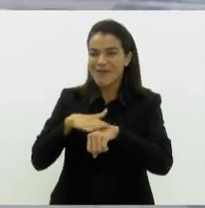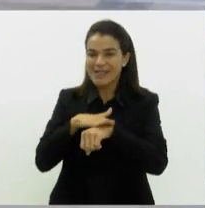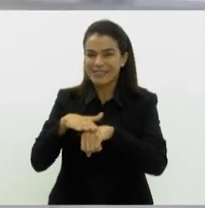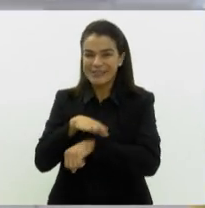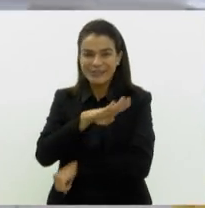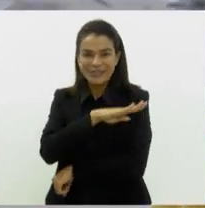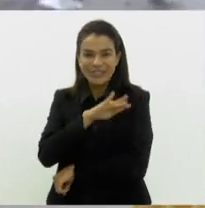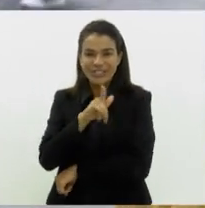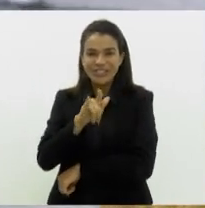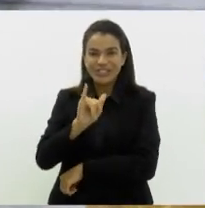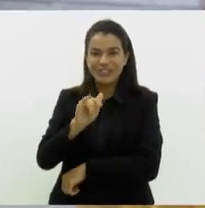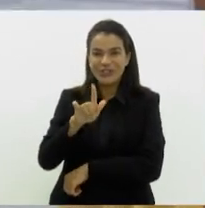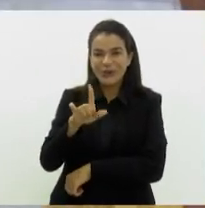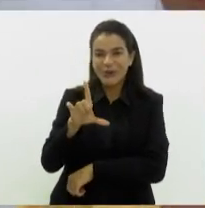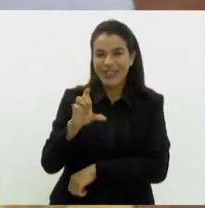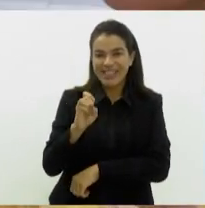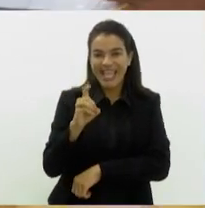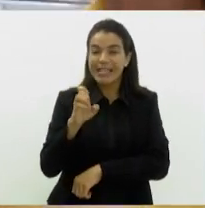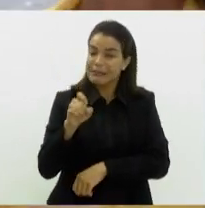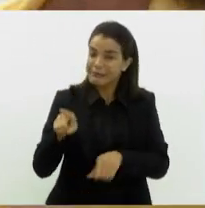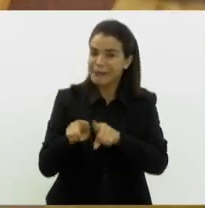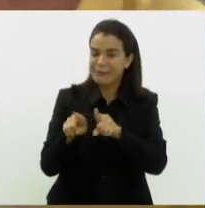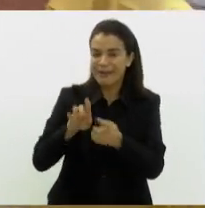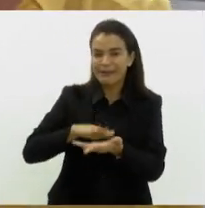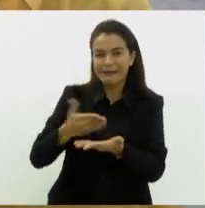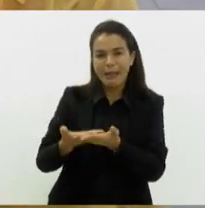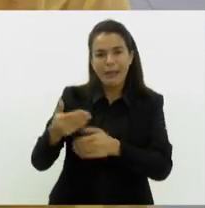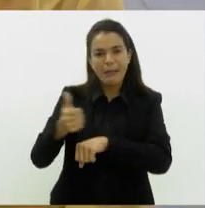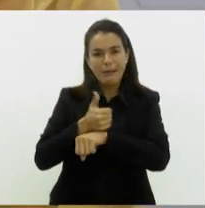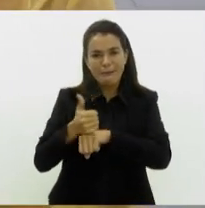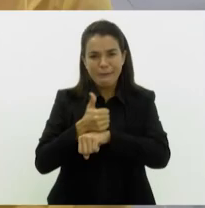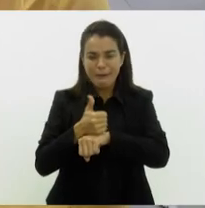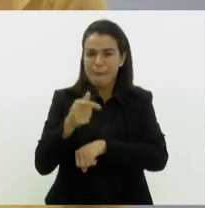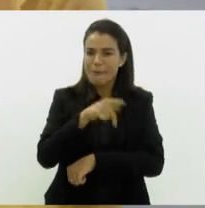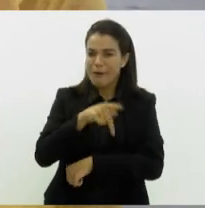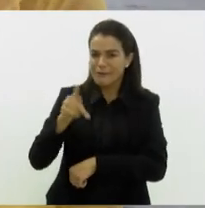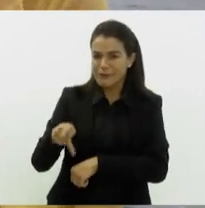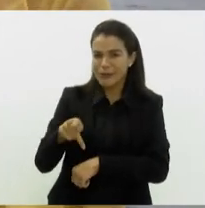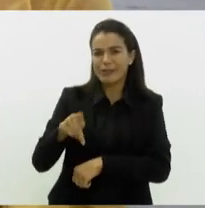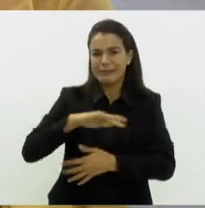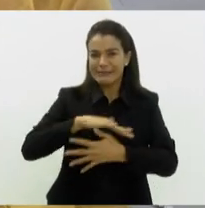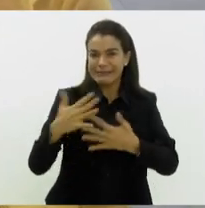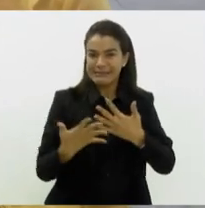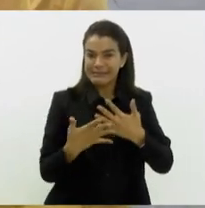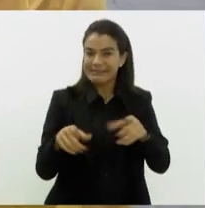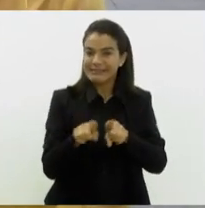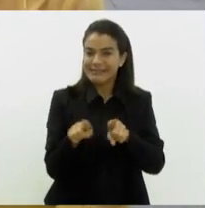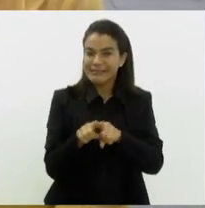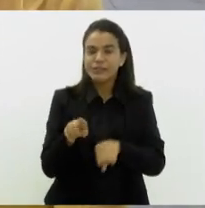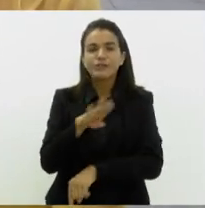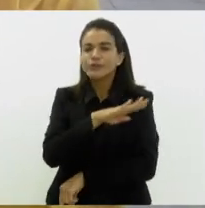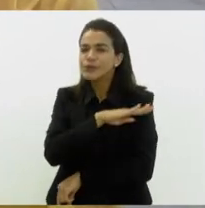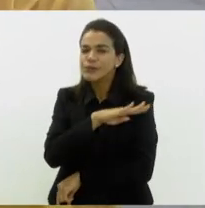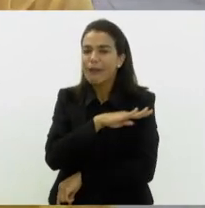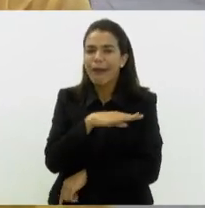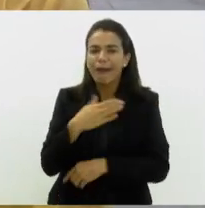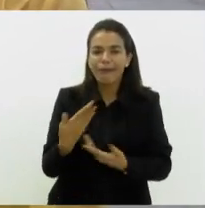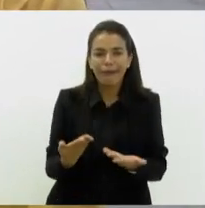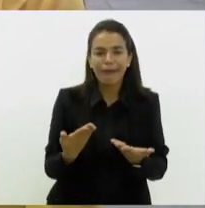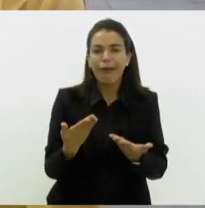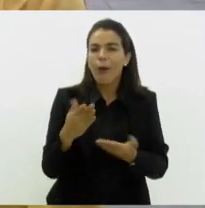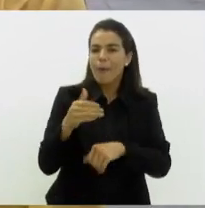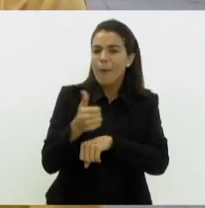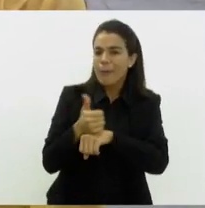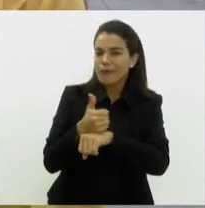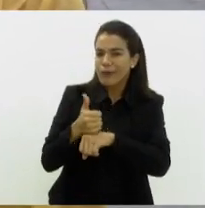professora da UF, é intérprete, é professora de Libras também. Gildete, como profissional de